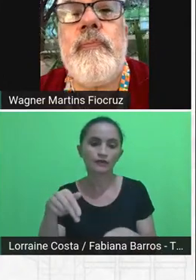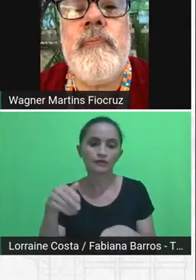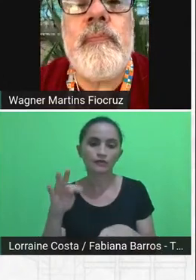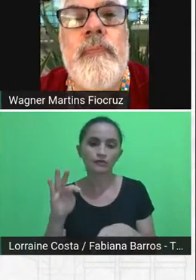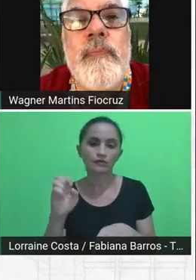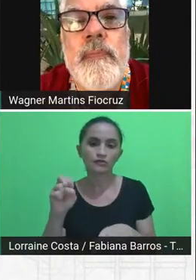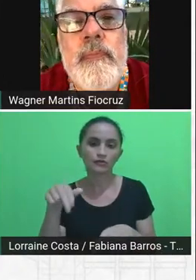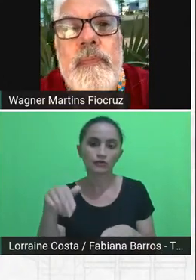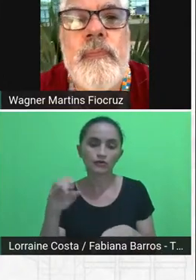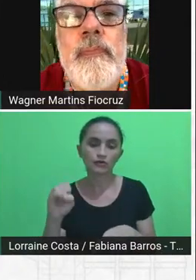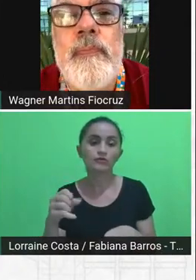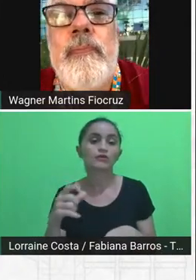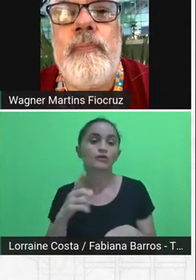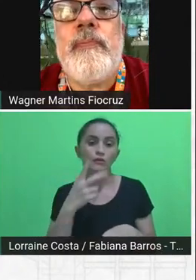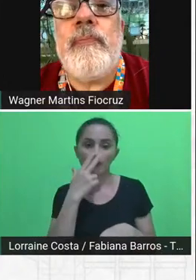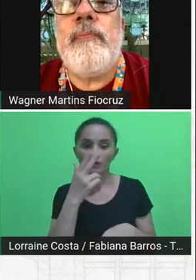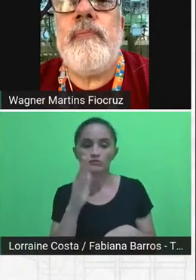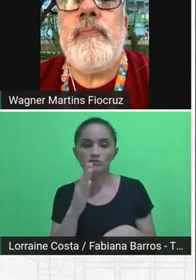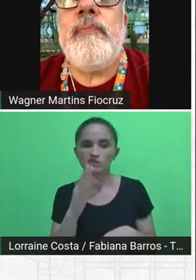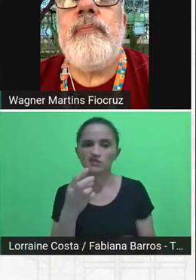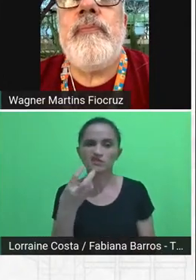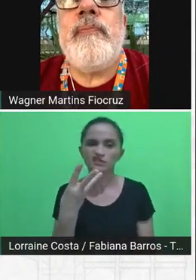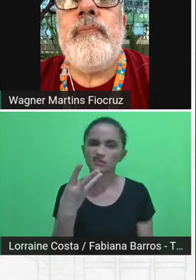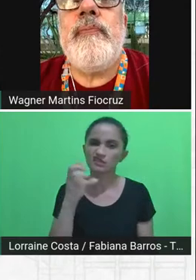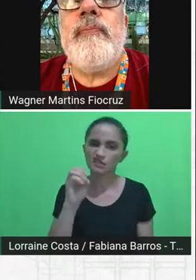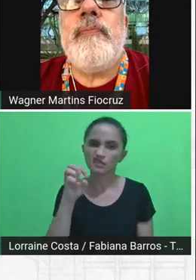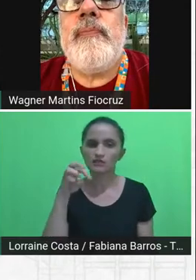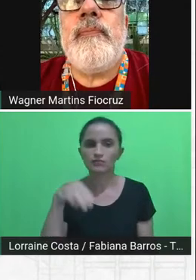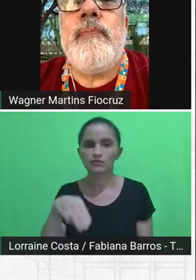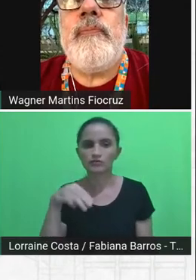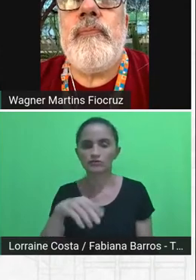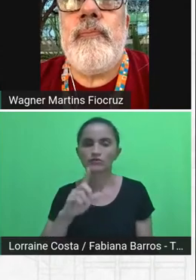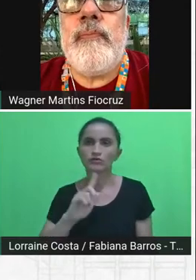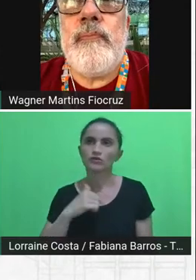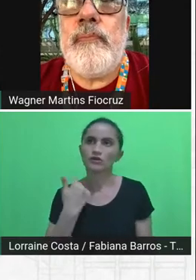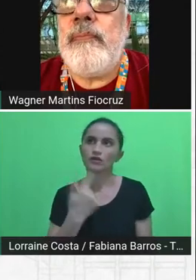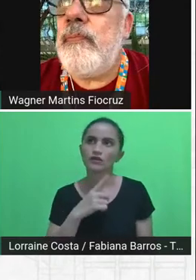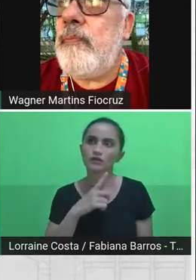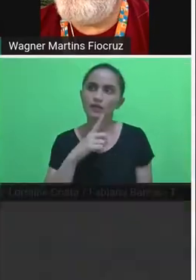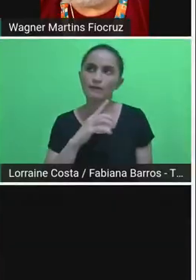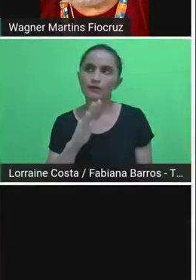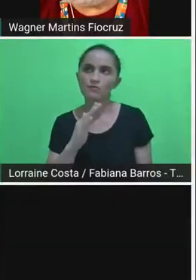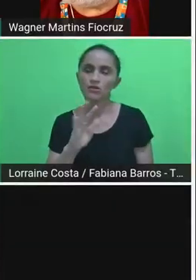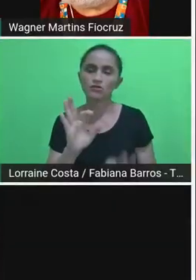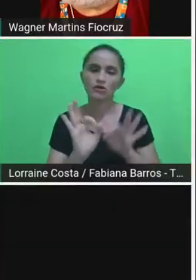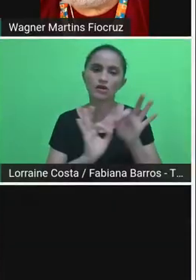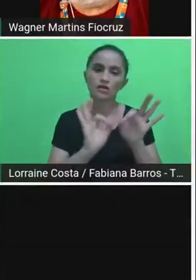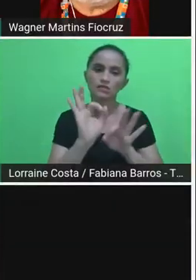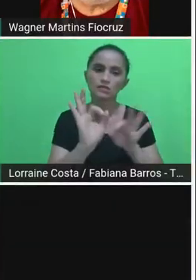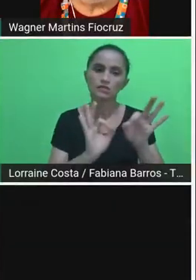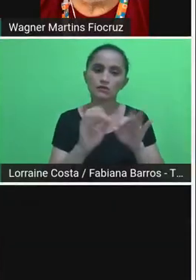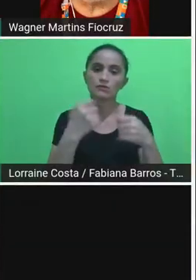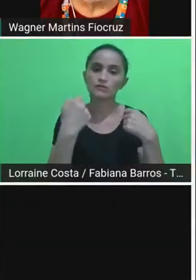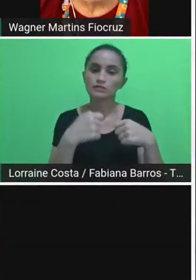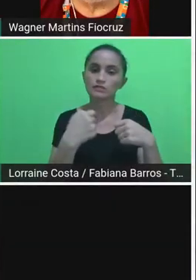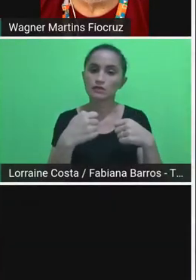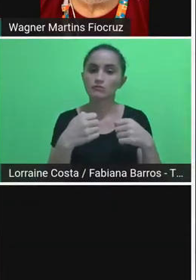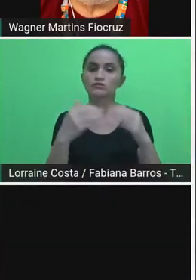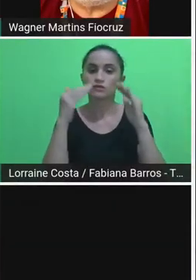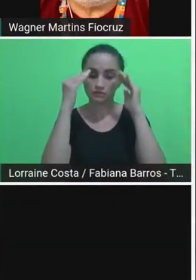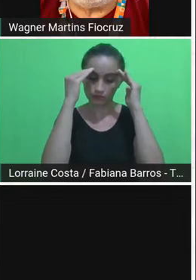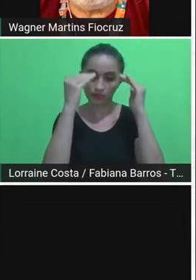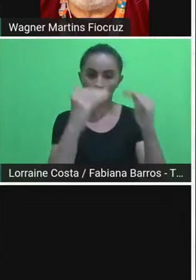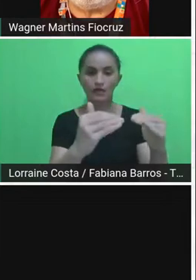nos 30 minutos, que a gente tenha aí uma ordem de obedecer o calendário para que todo mundo possa ter